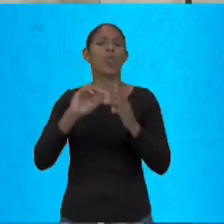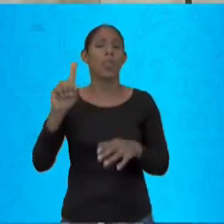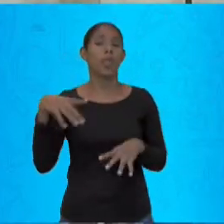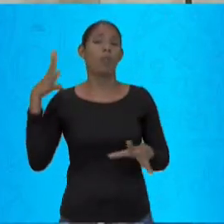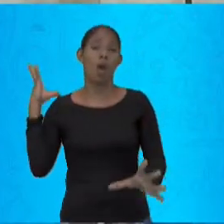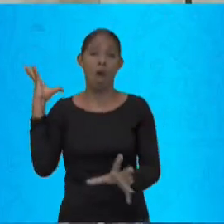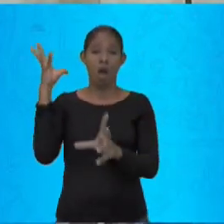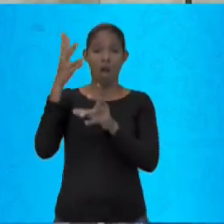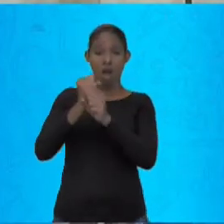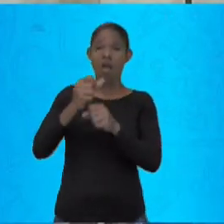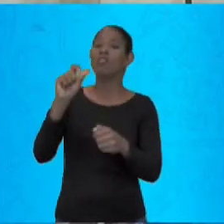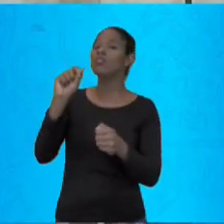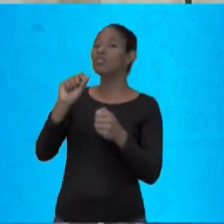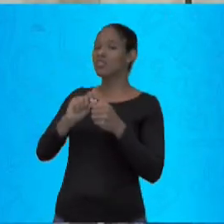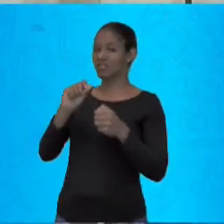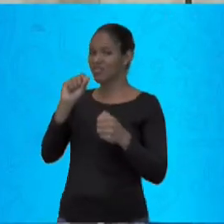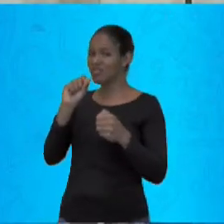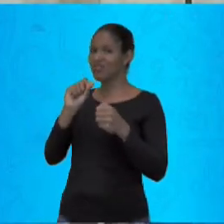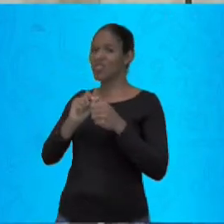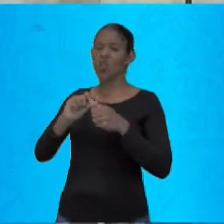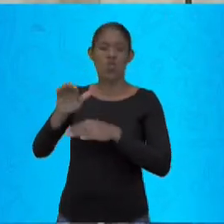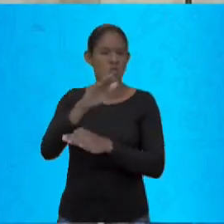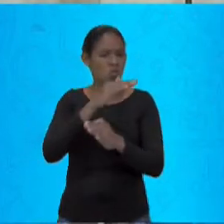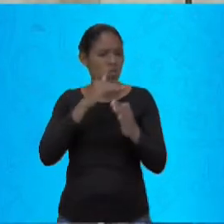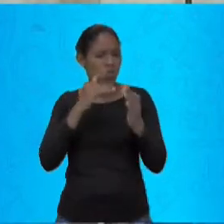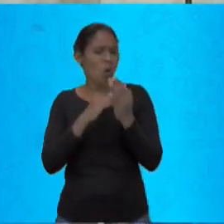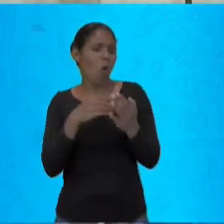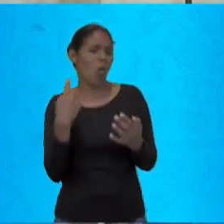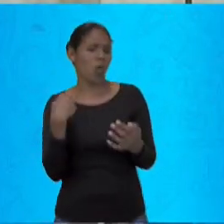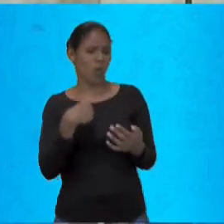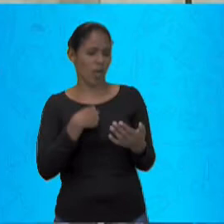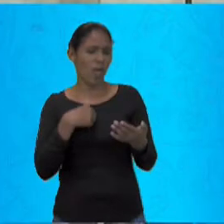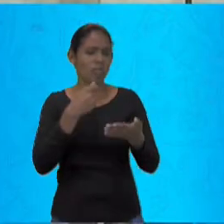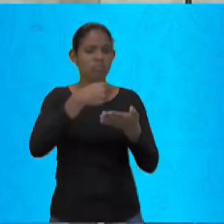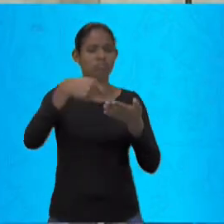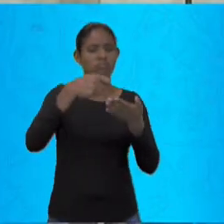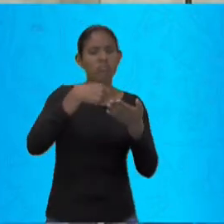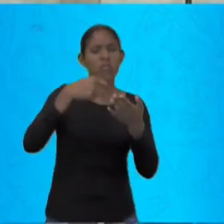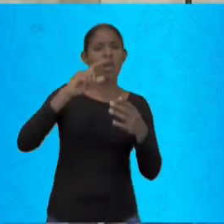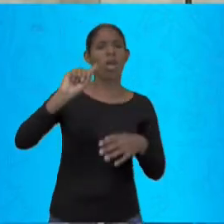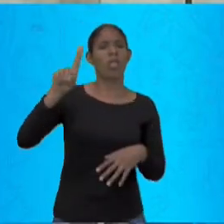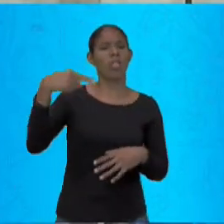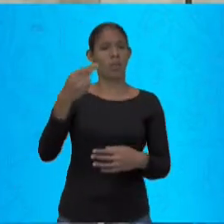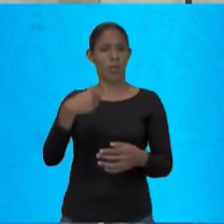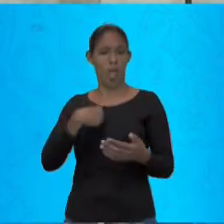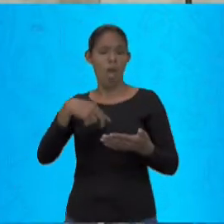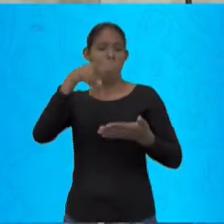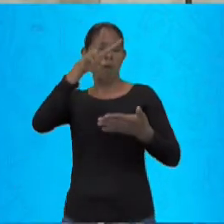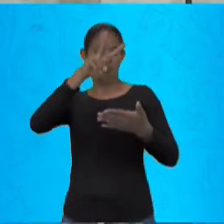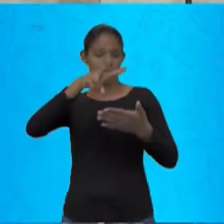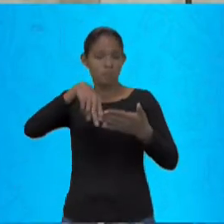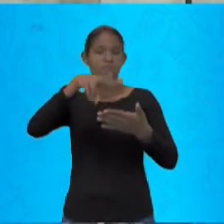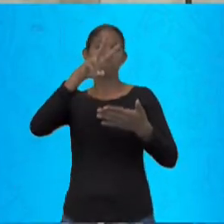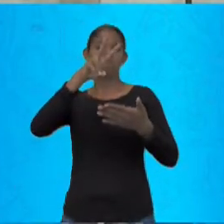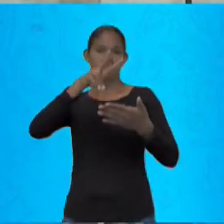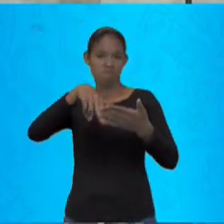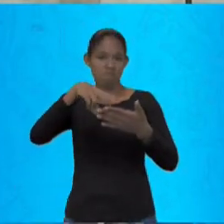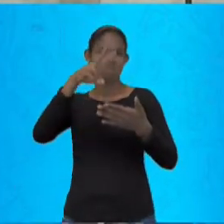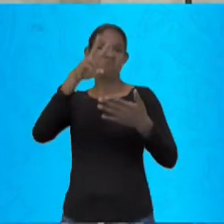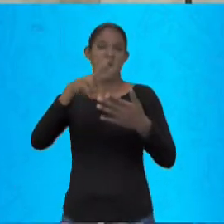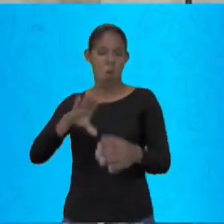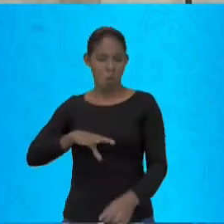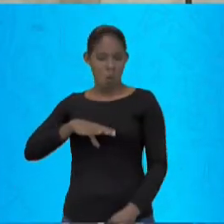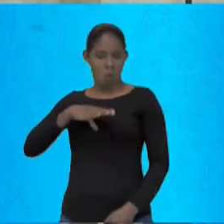em tudo que anotei. Depois eu vou ler um livro e enriquecer meu